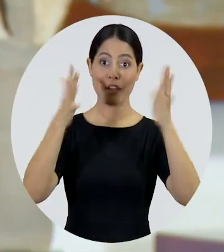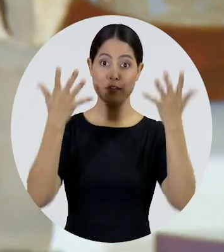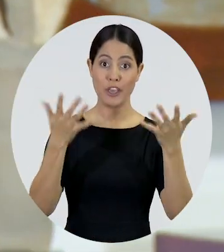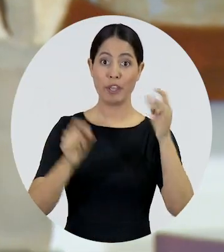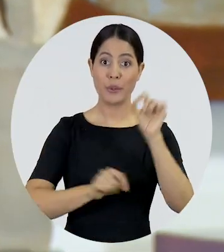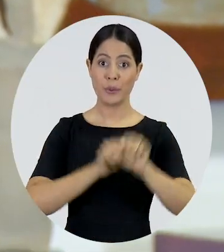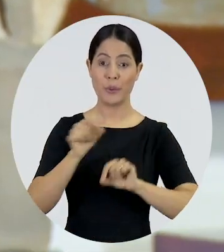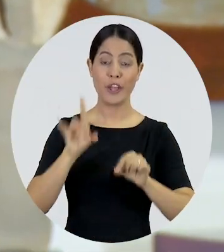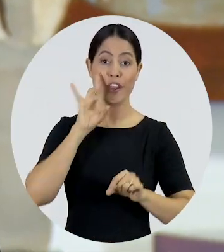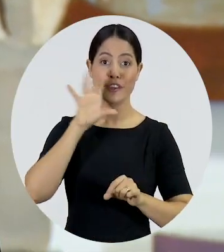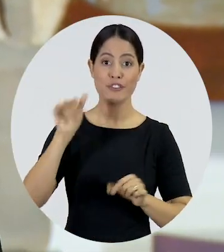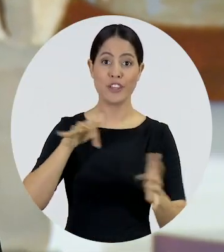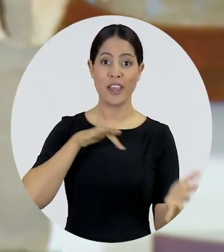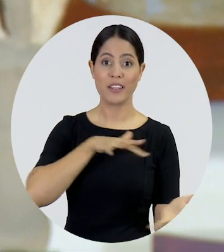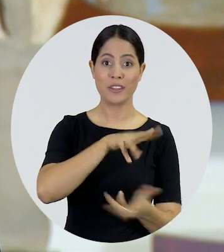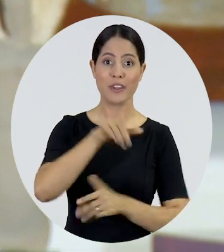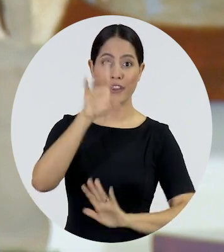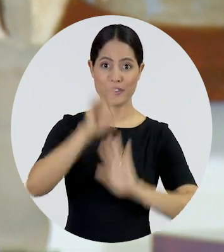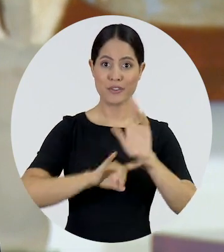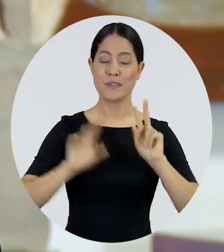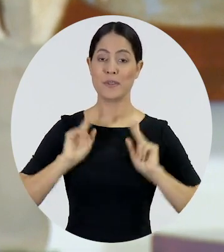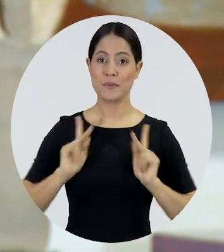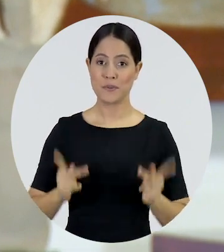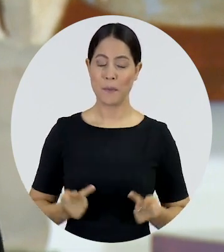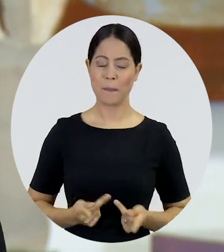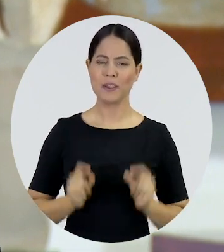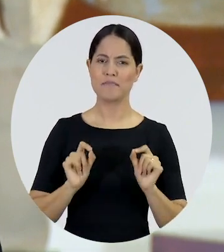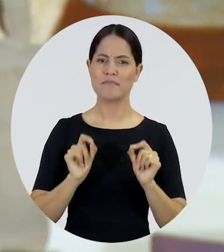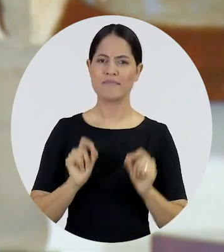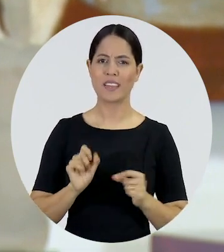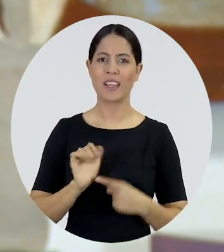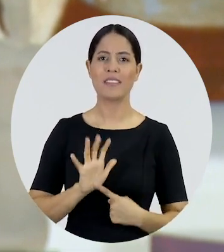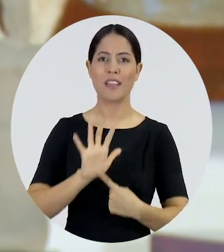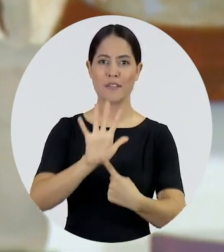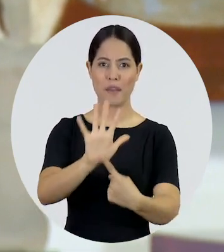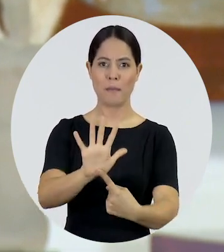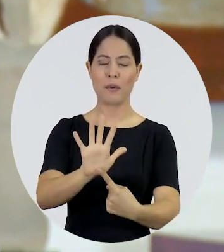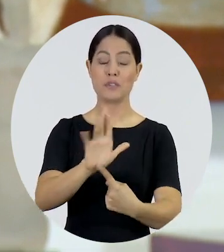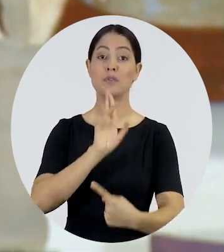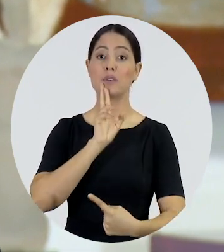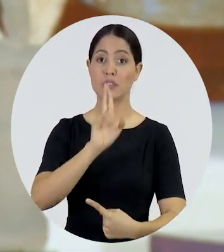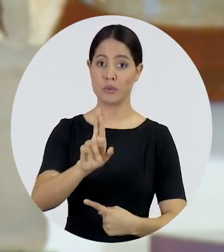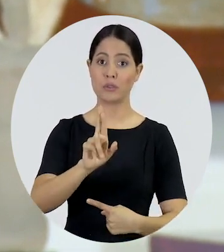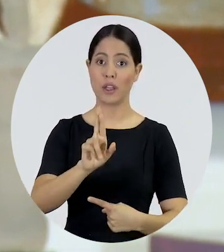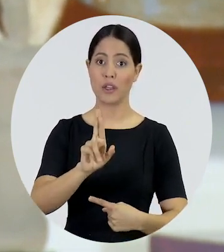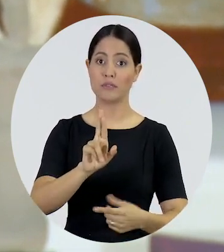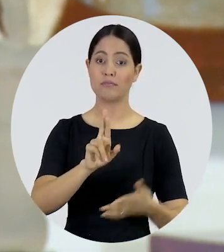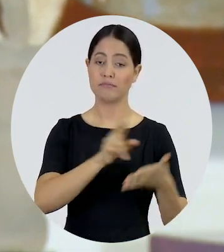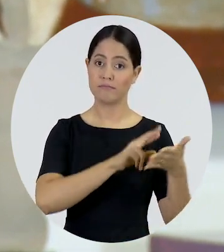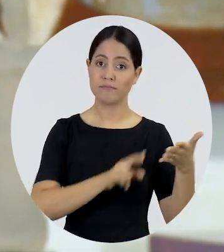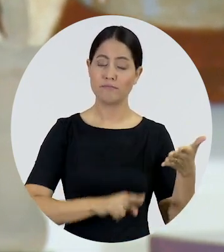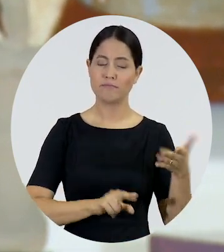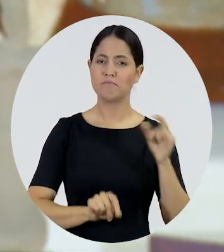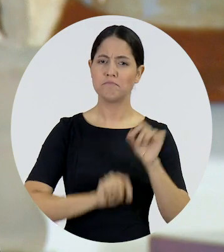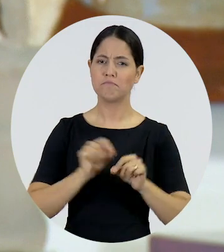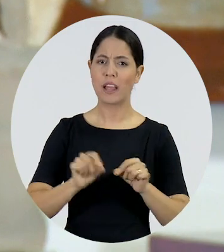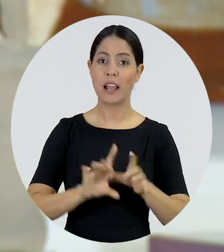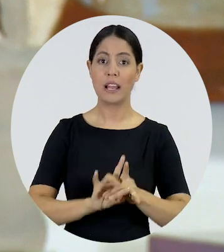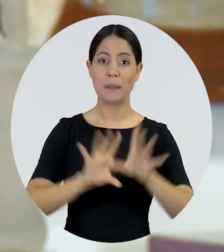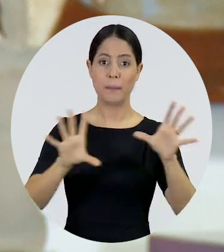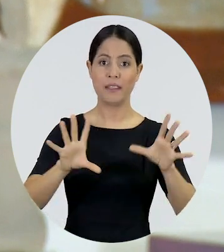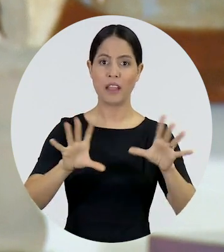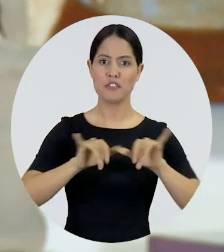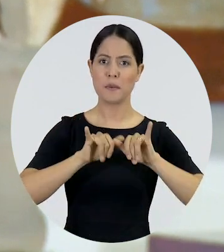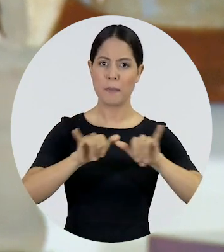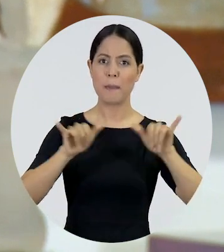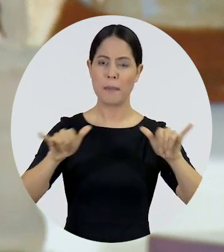homenagem ao Dia Internacional dos Direitos Humanos, foram apresentados os resultados do relatório sobre liberdade